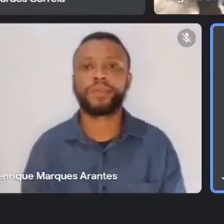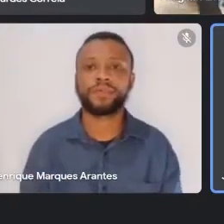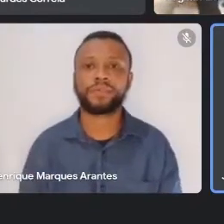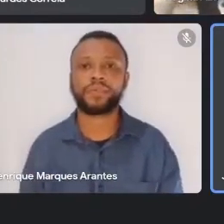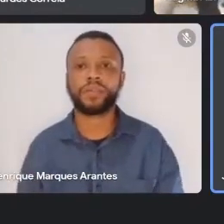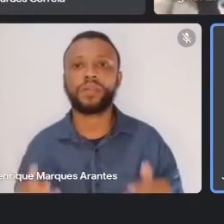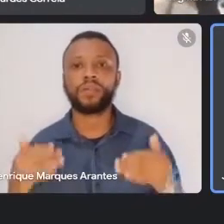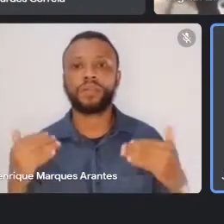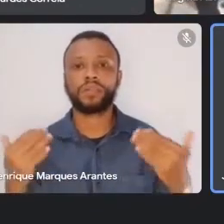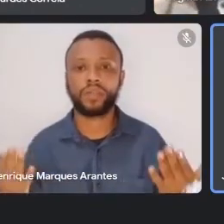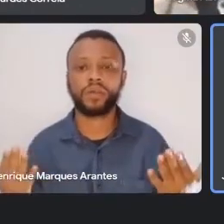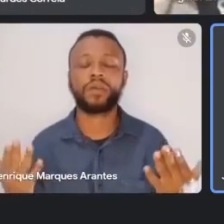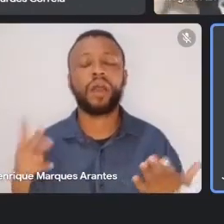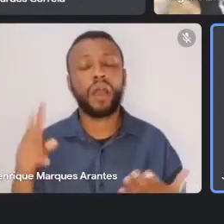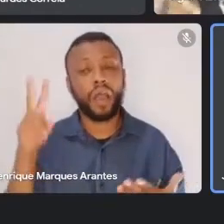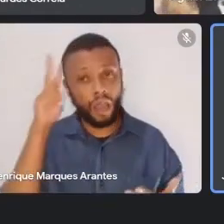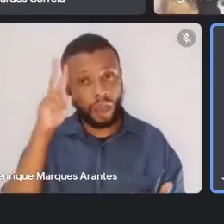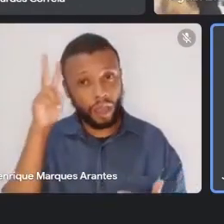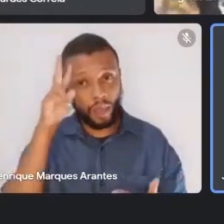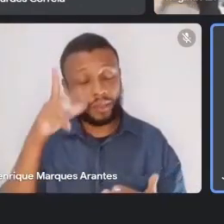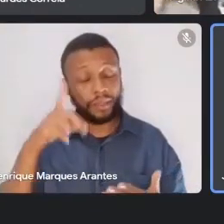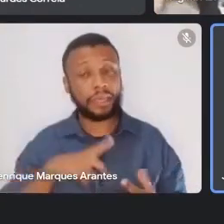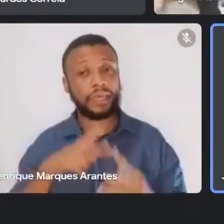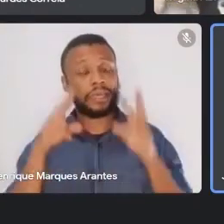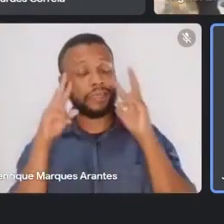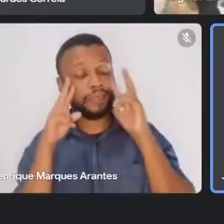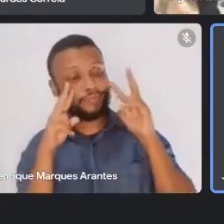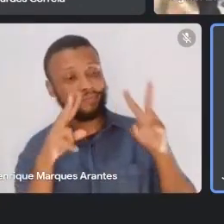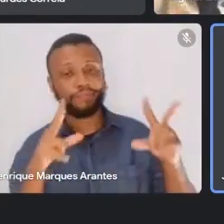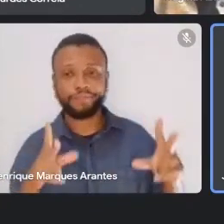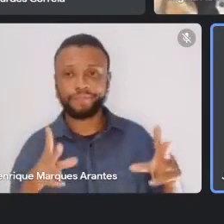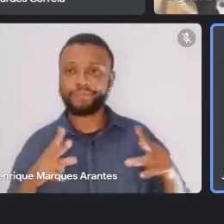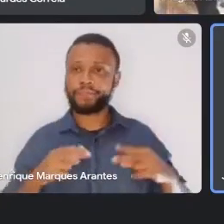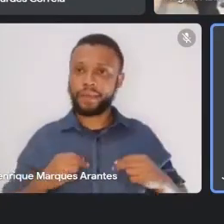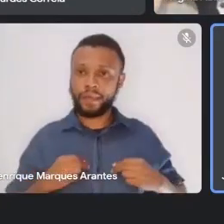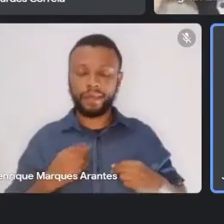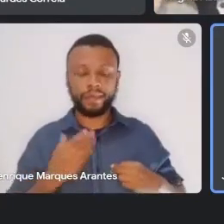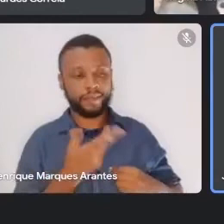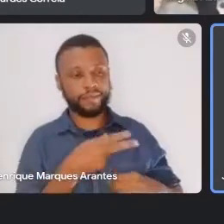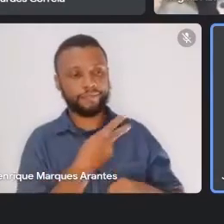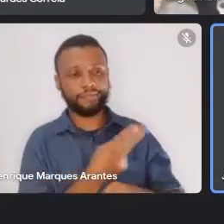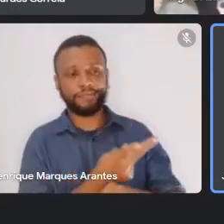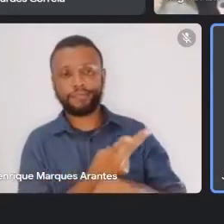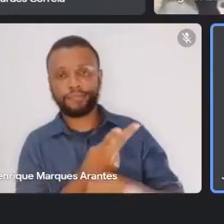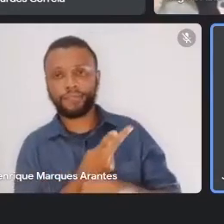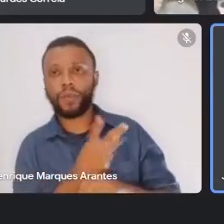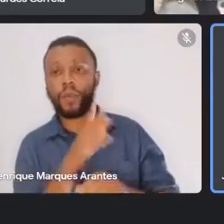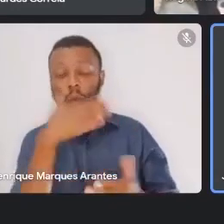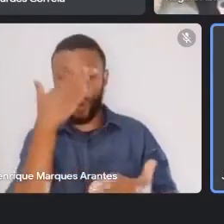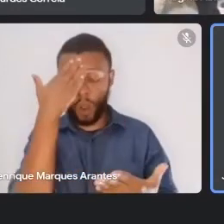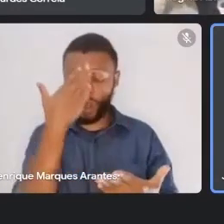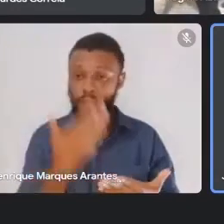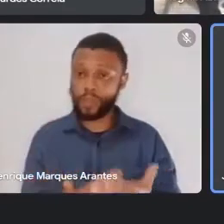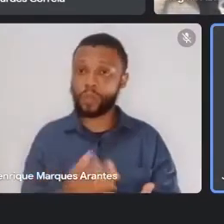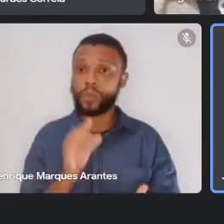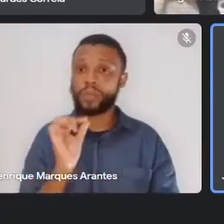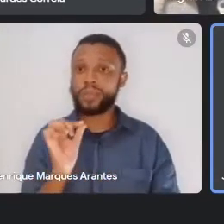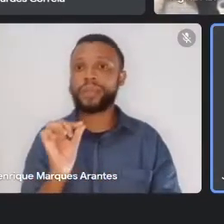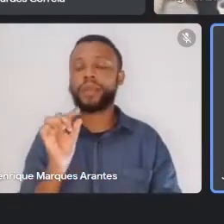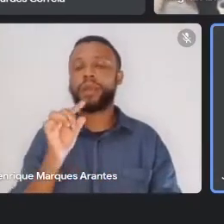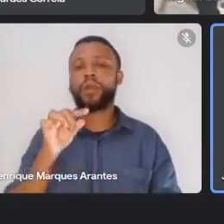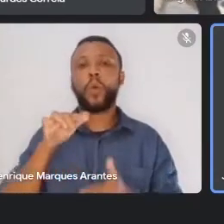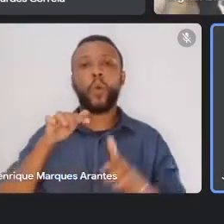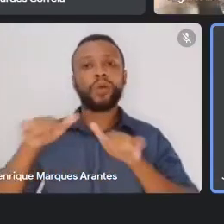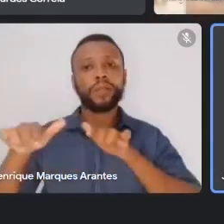reconhecimento. E eu acredito que o trabalho que vocês estão fazendo